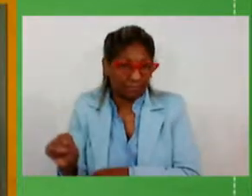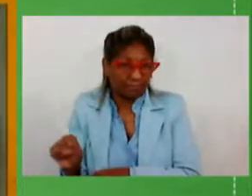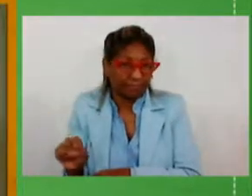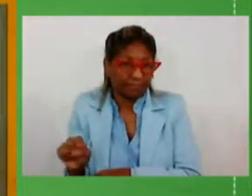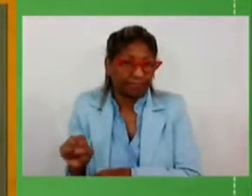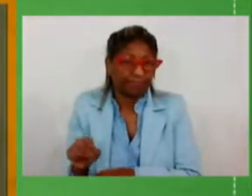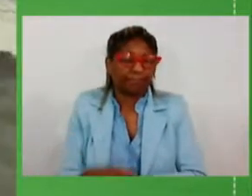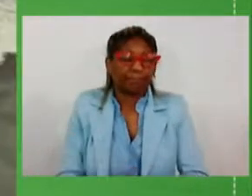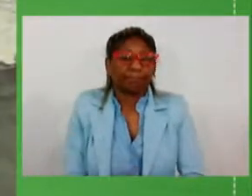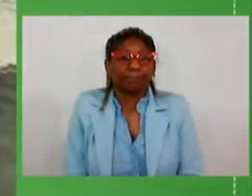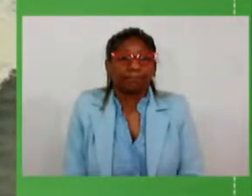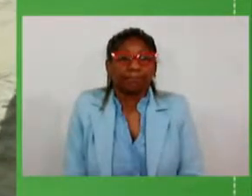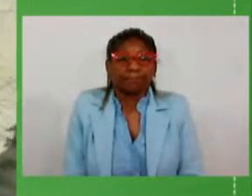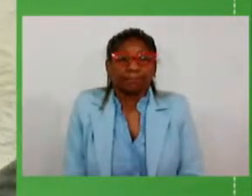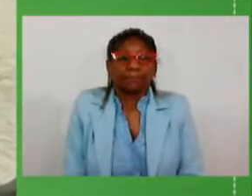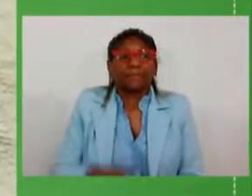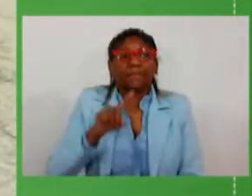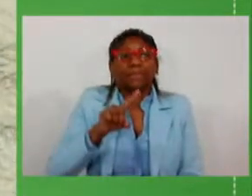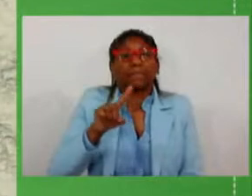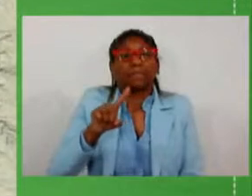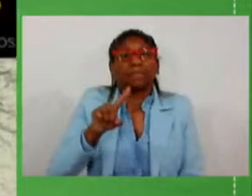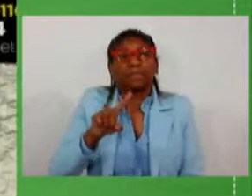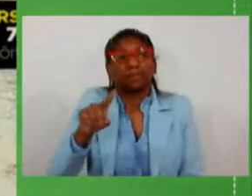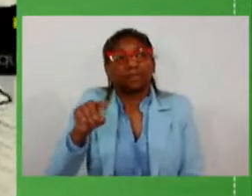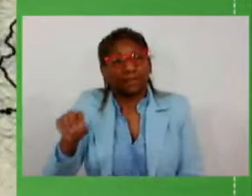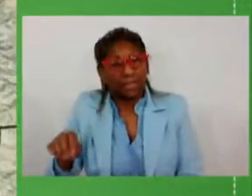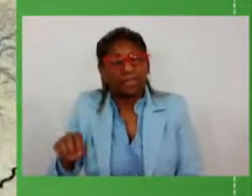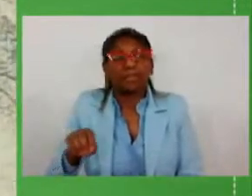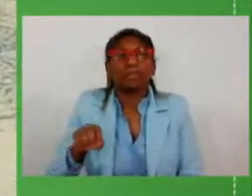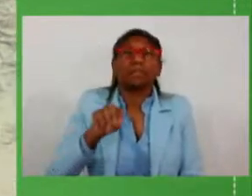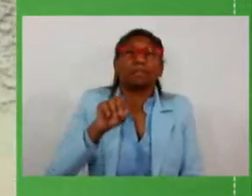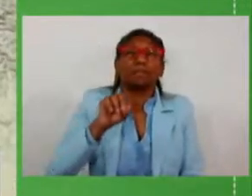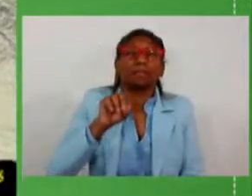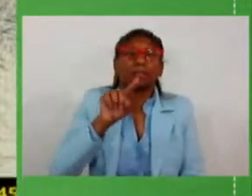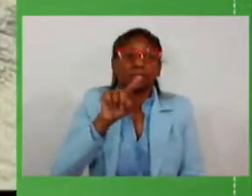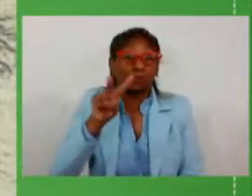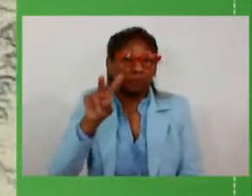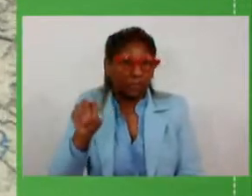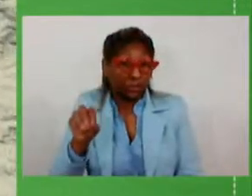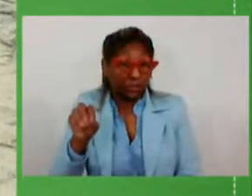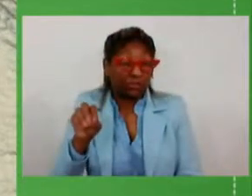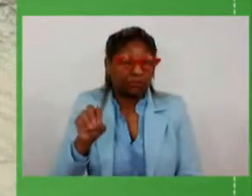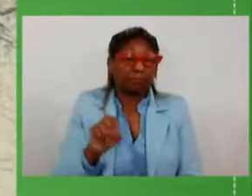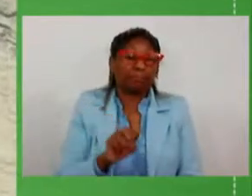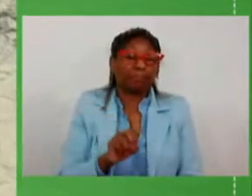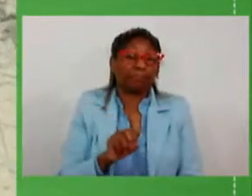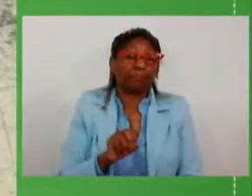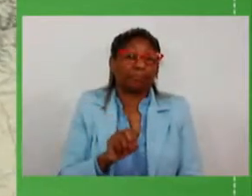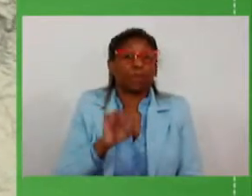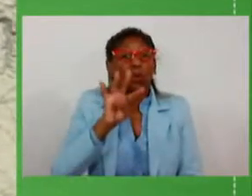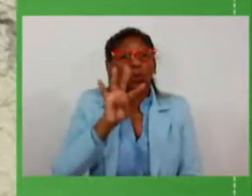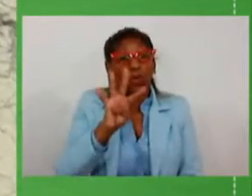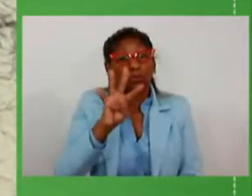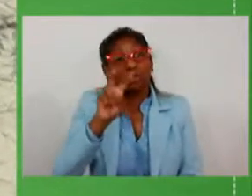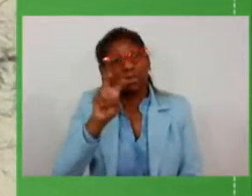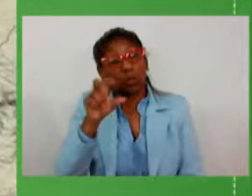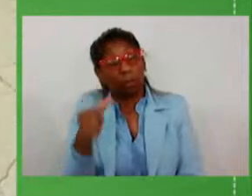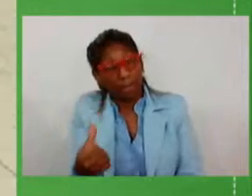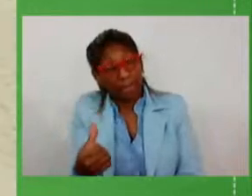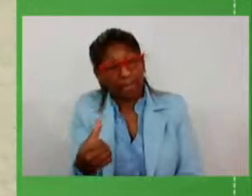110 453 020 456 452